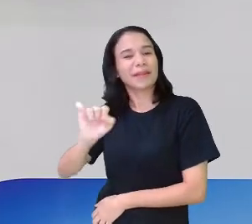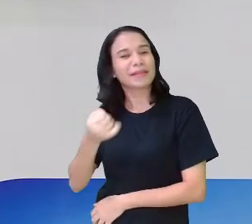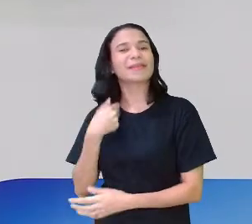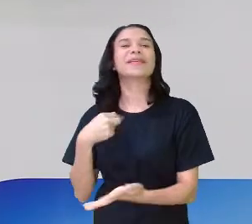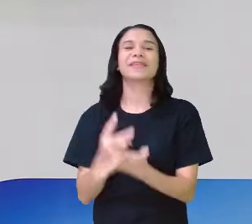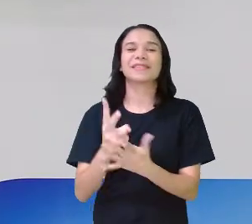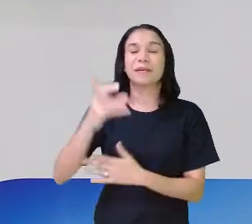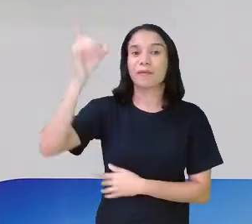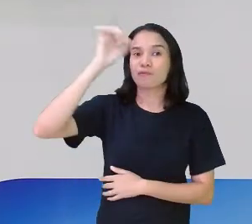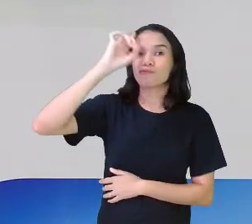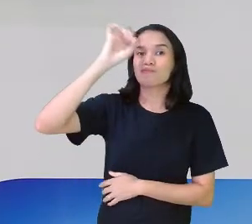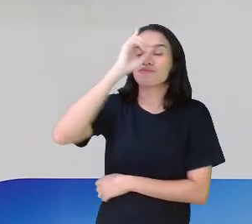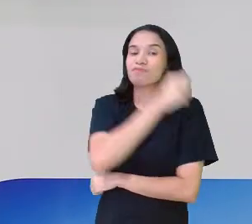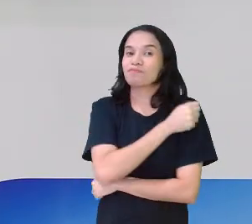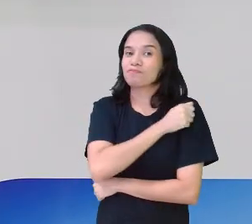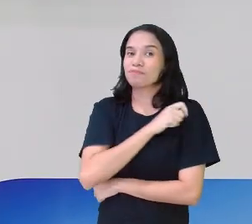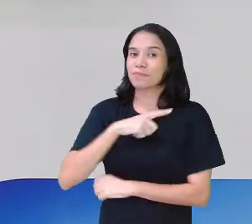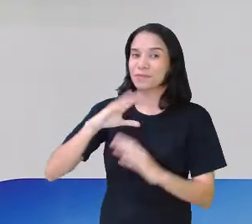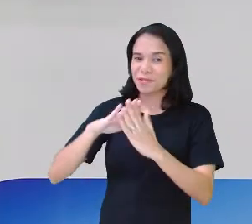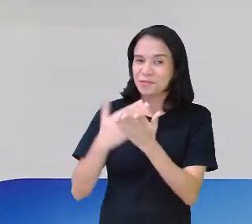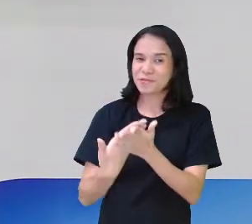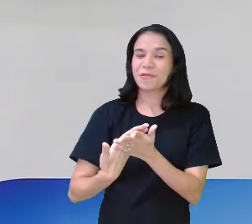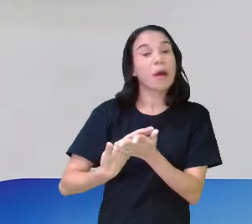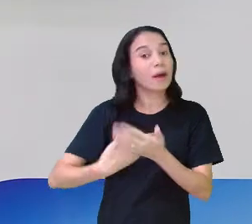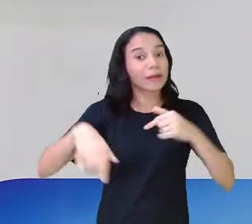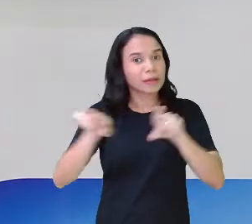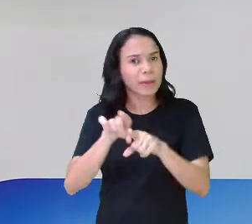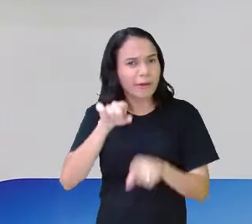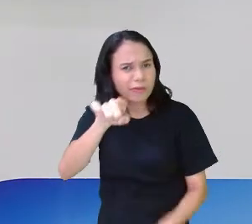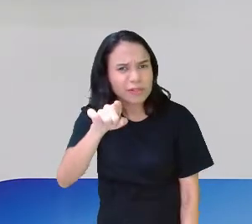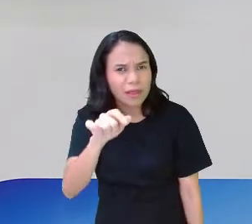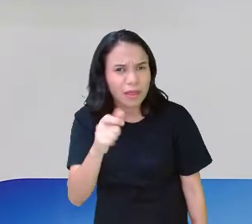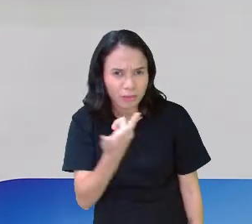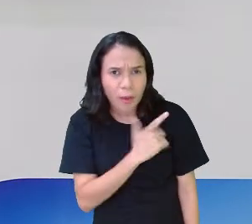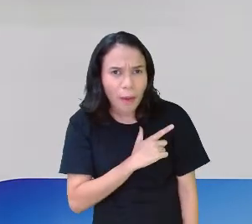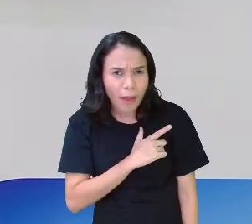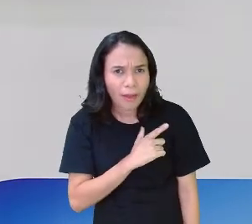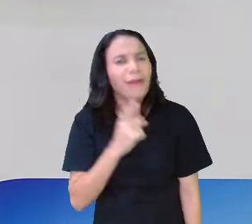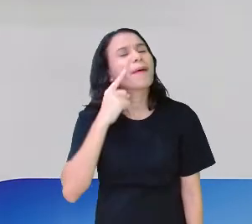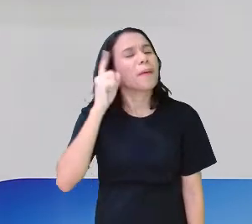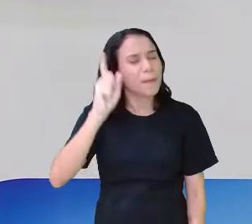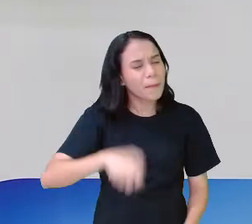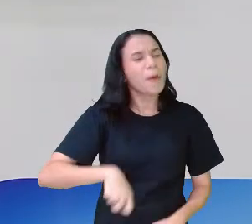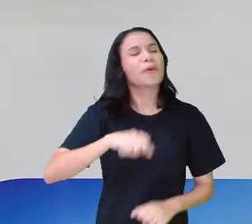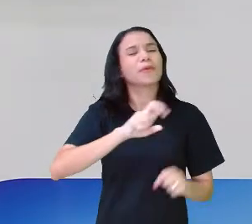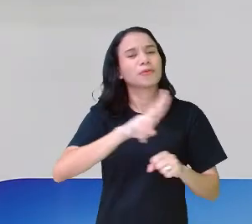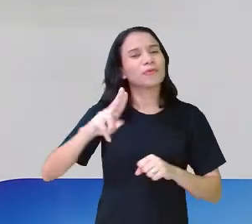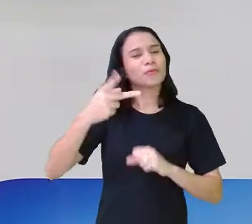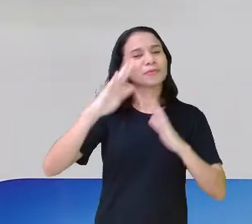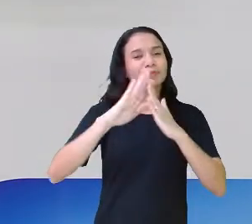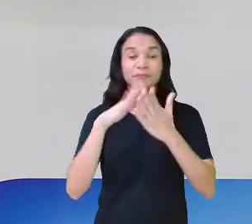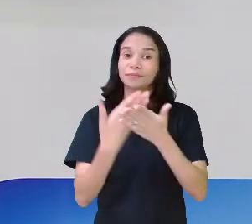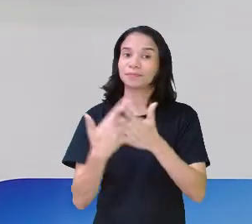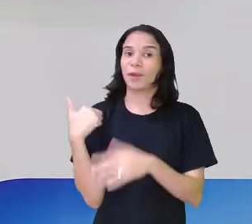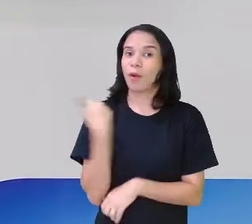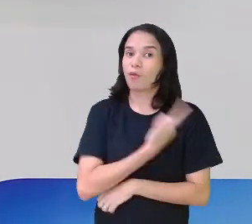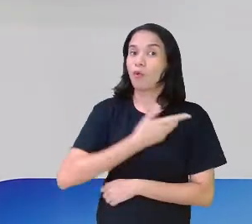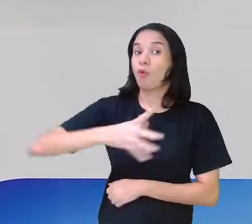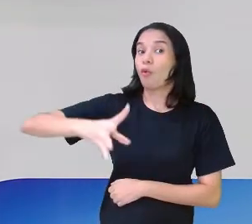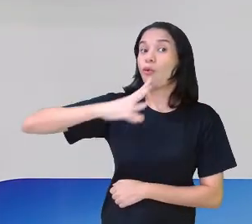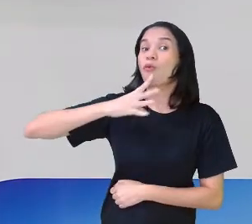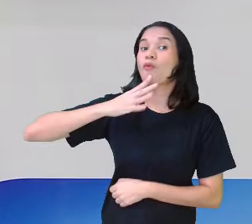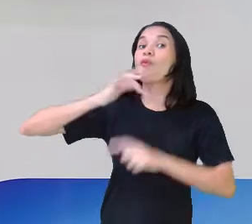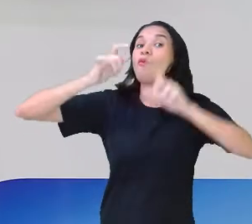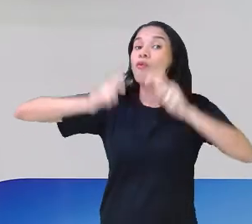dias, temos estudantes do Matias Delgado. Você que não é do Matias, também pode colocar o nome da sua escola, tá? Para a gente saber